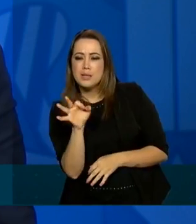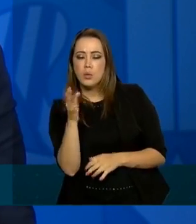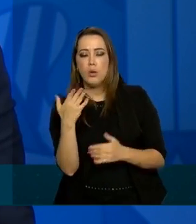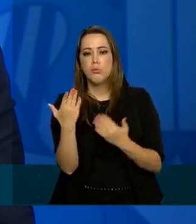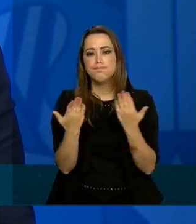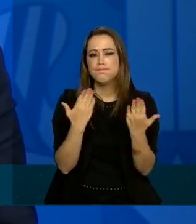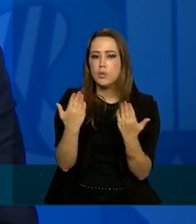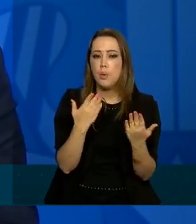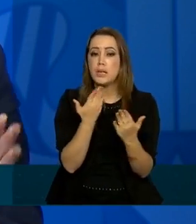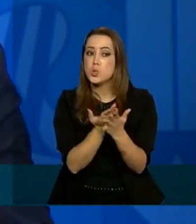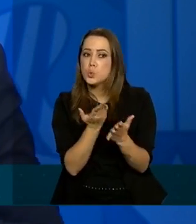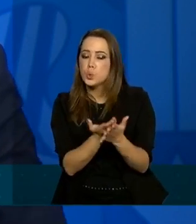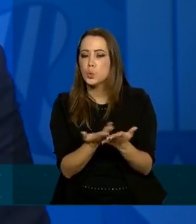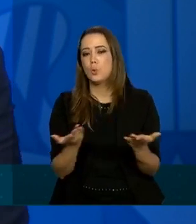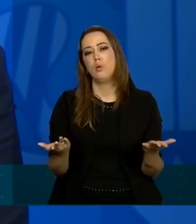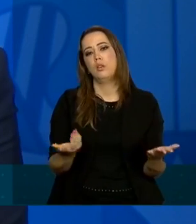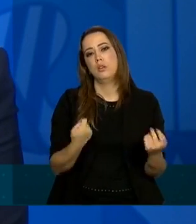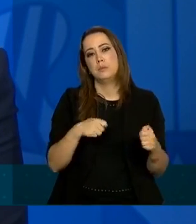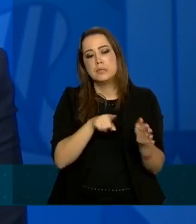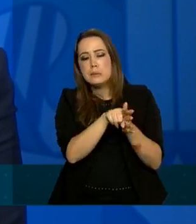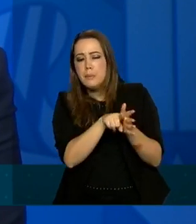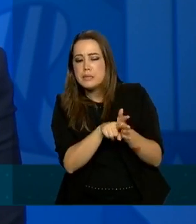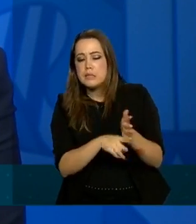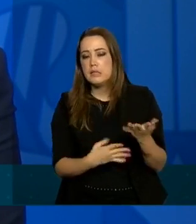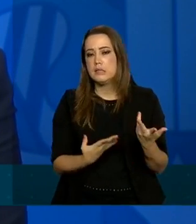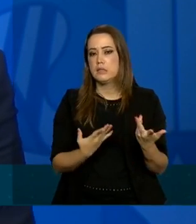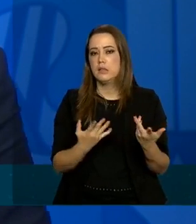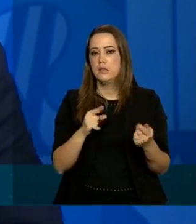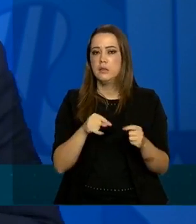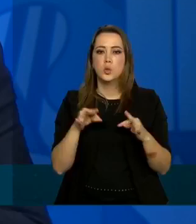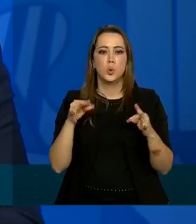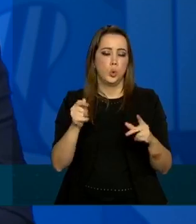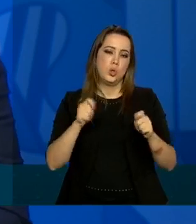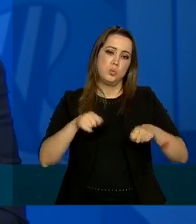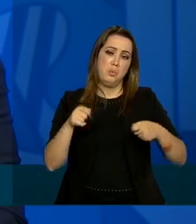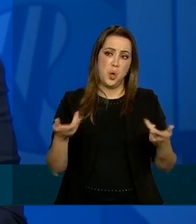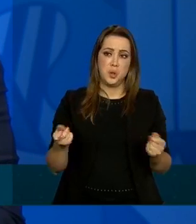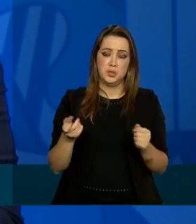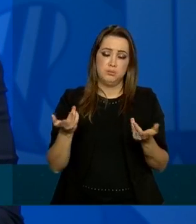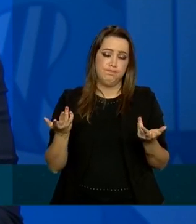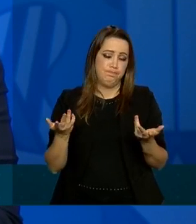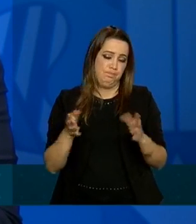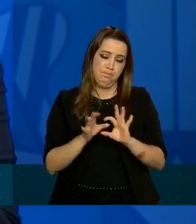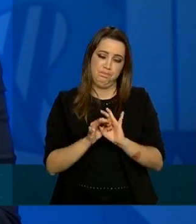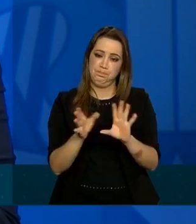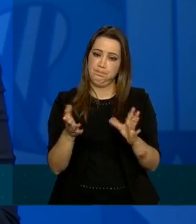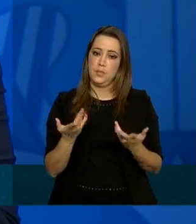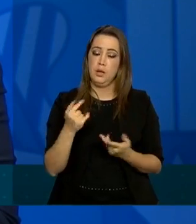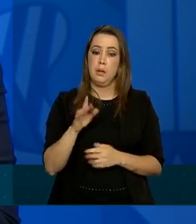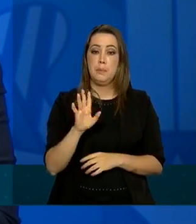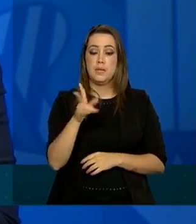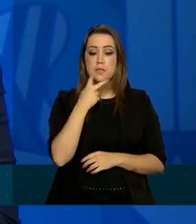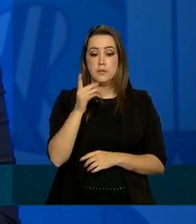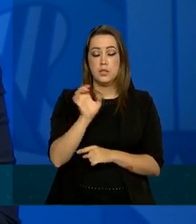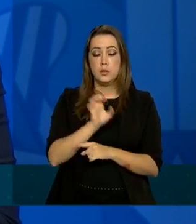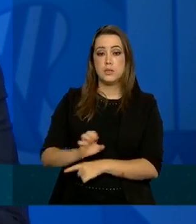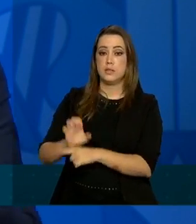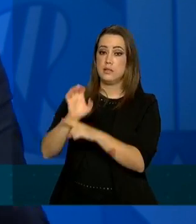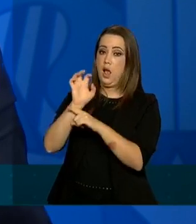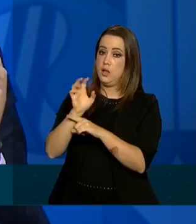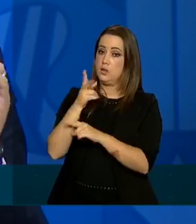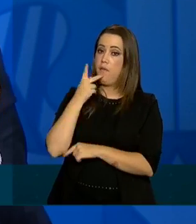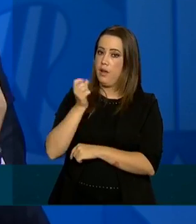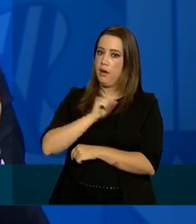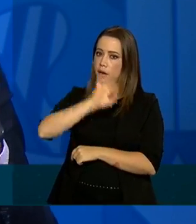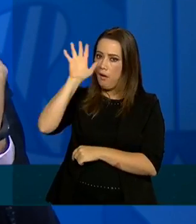modelos teóricos e que estão disponíveis para todos em relação aos estados acho que foi bem claro eu destaquei aqueles